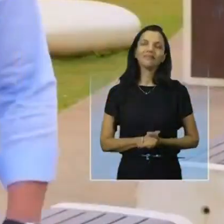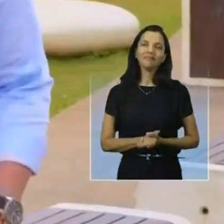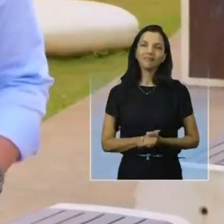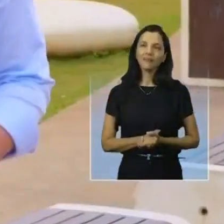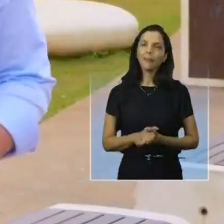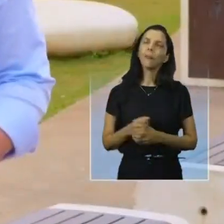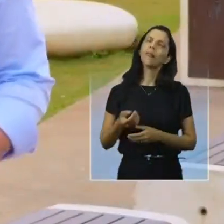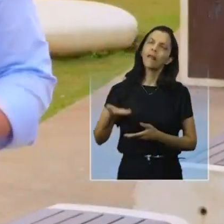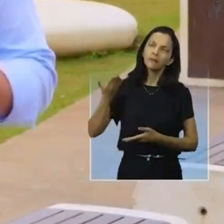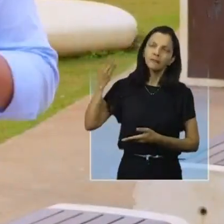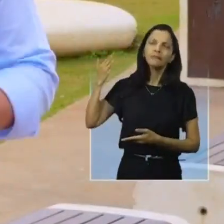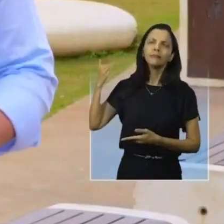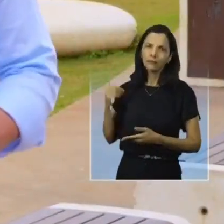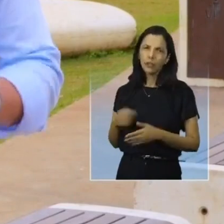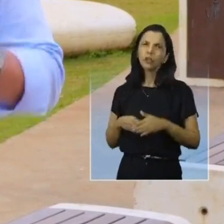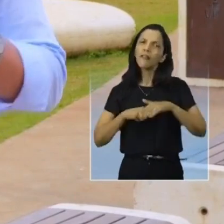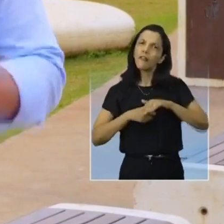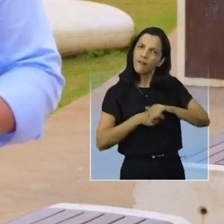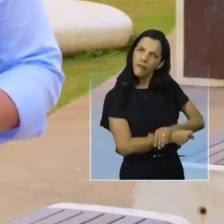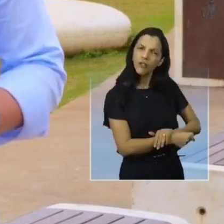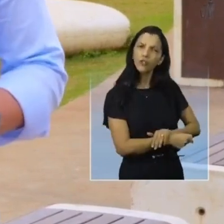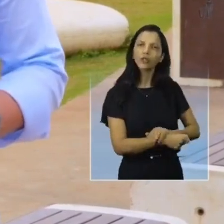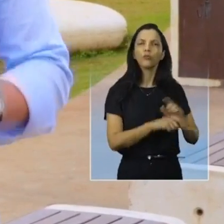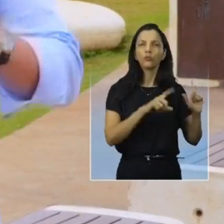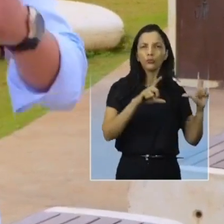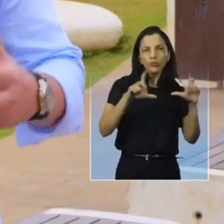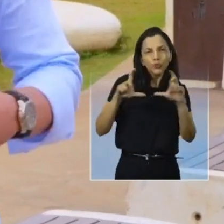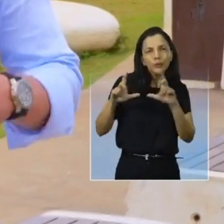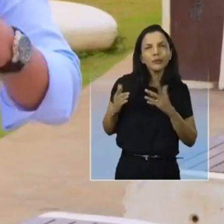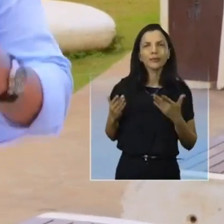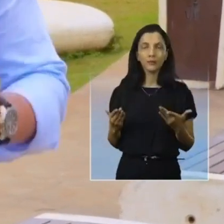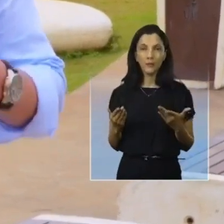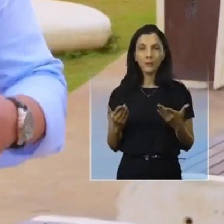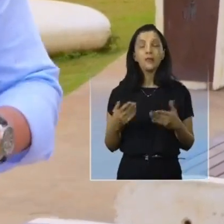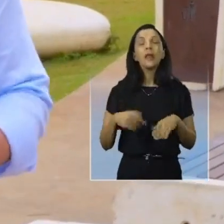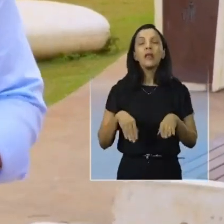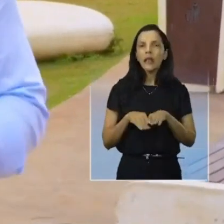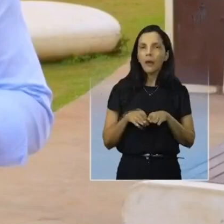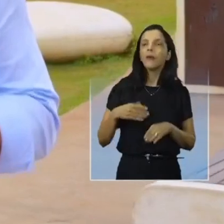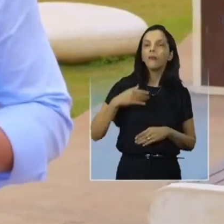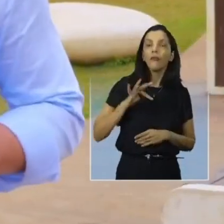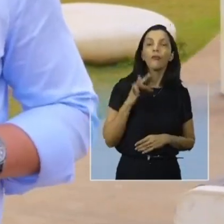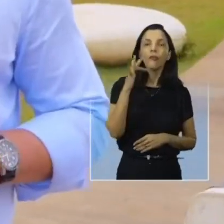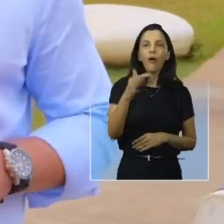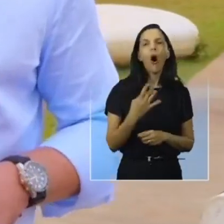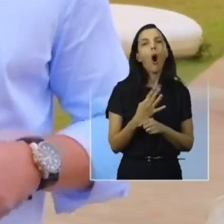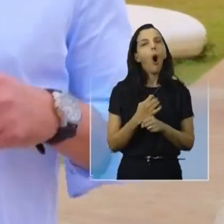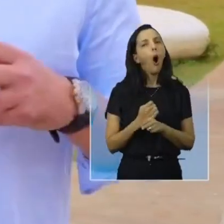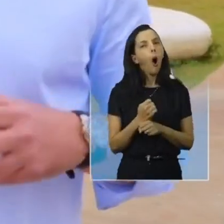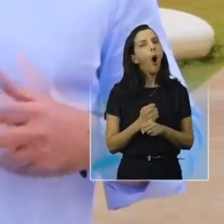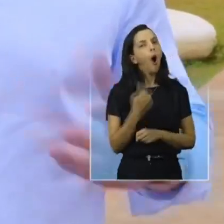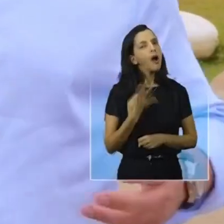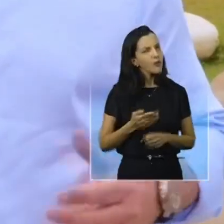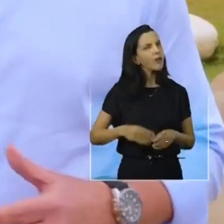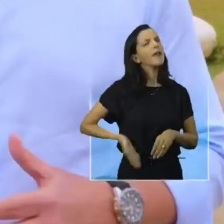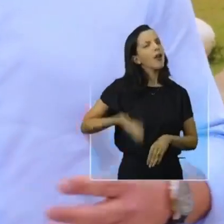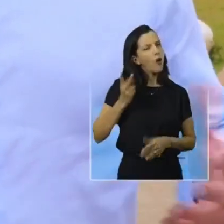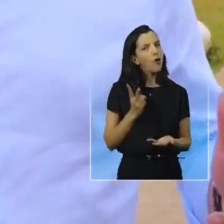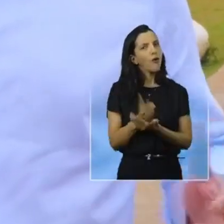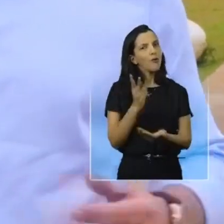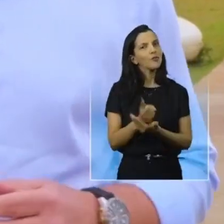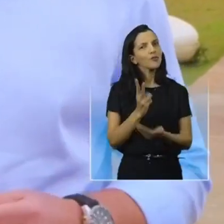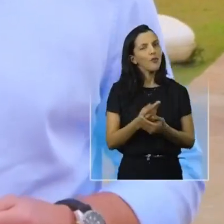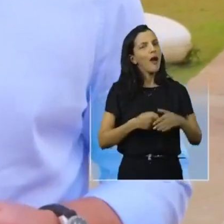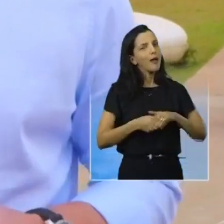Santos. Nos últimos anos, a gente investiu muito em turismo. E nos próximos quatro anos, nós vamos investir ainda mais,